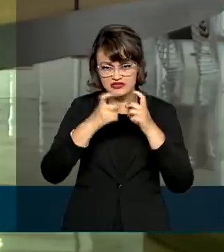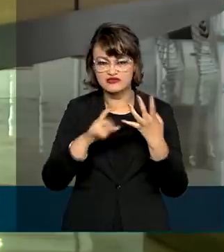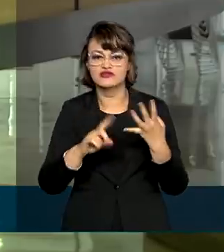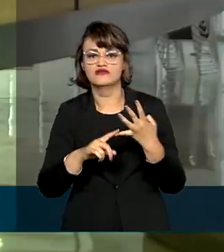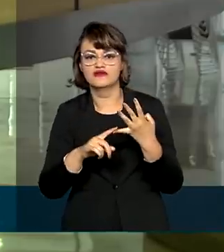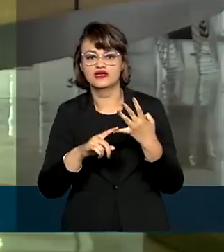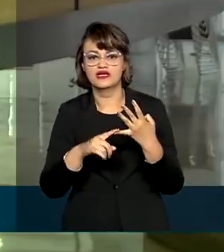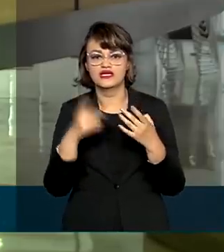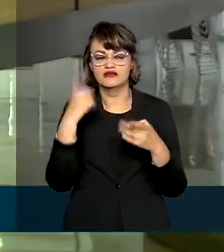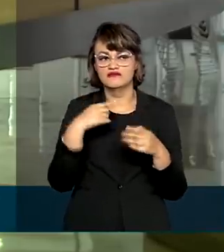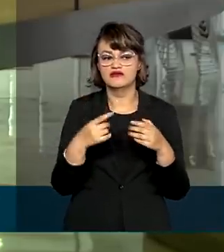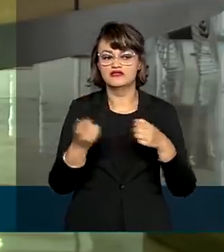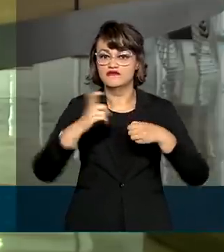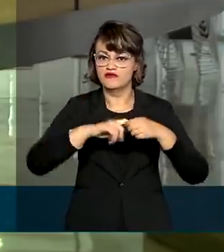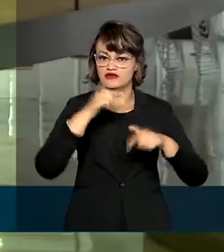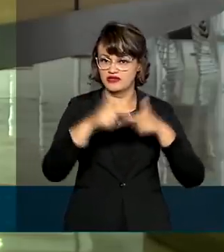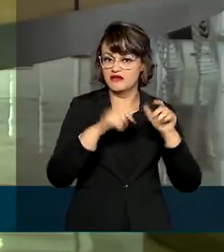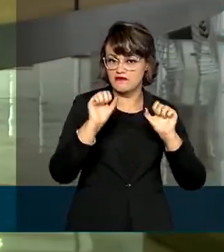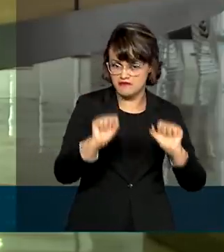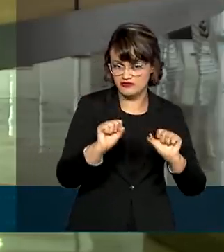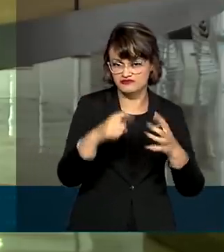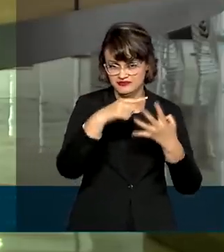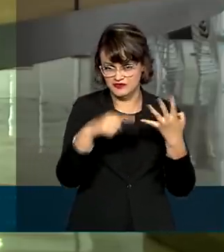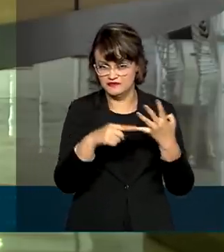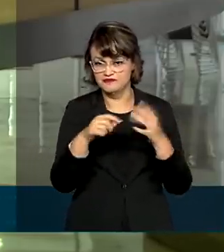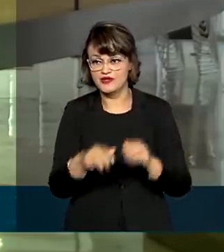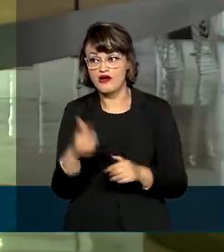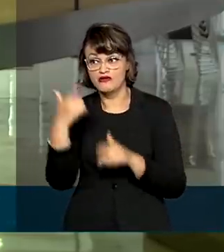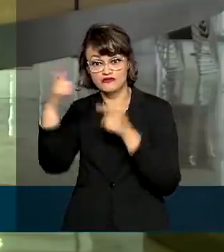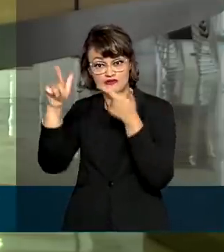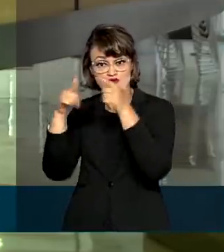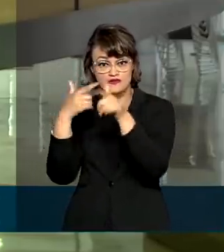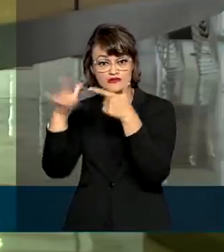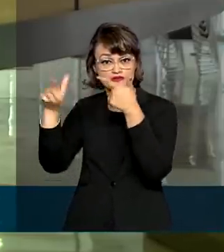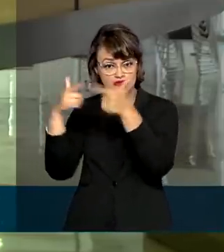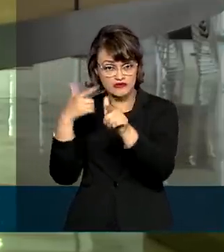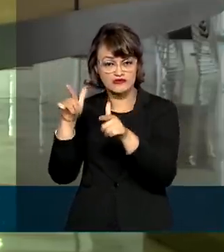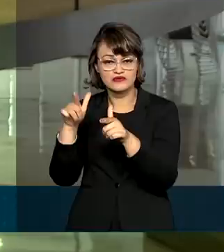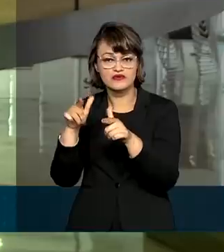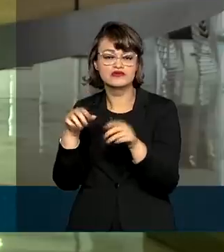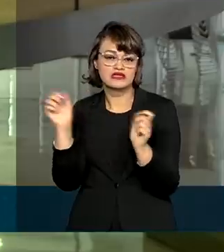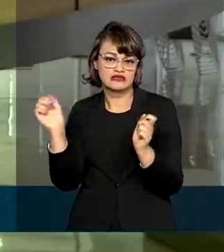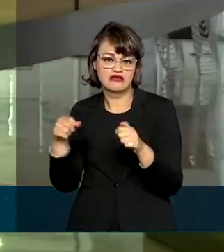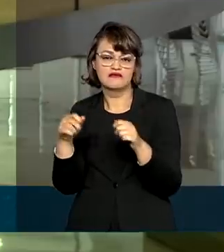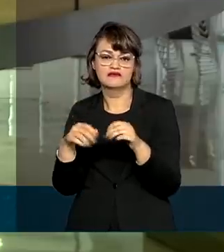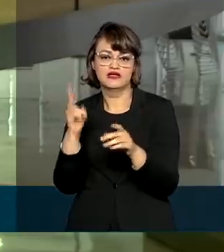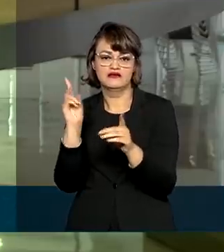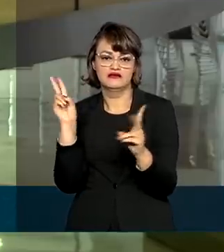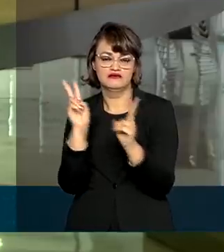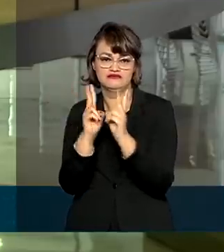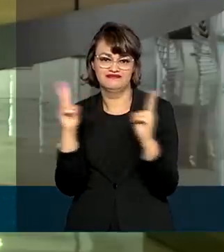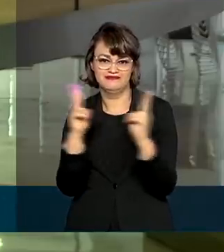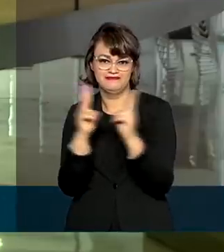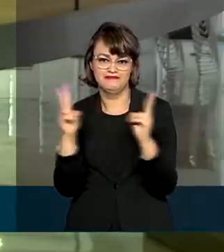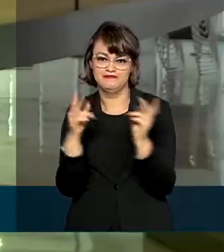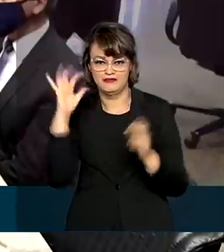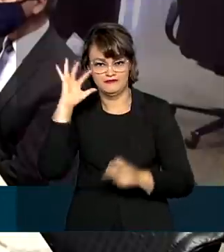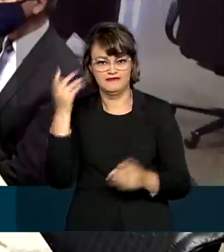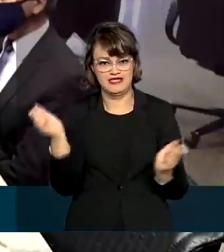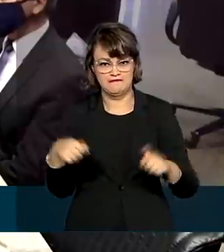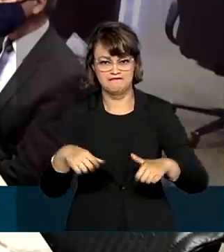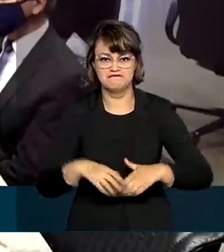e reabilitação profissional. Os demais serviços continuam sendo oferecidos pelos canais remotos do INSS.